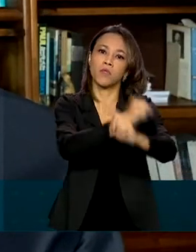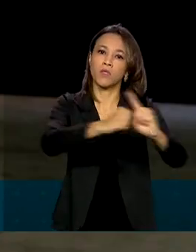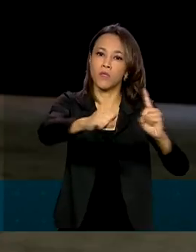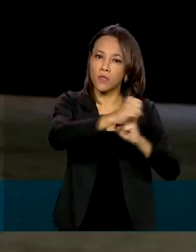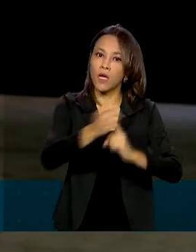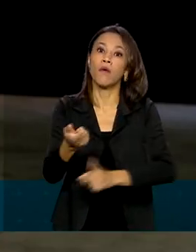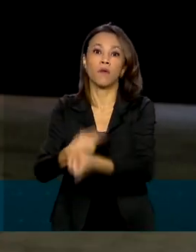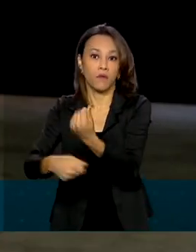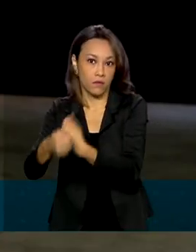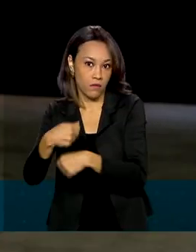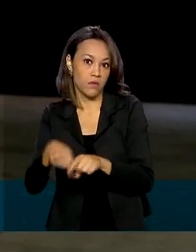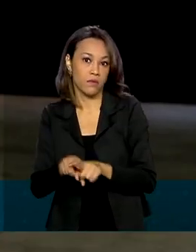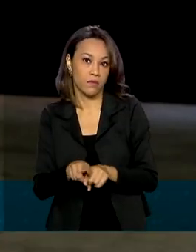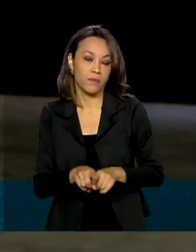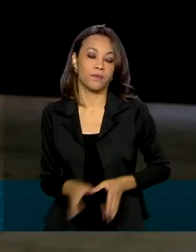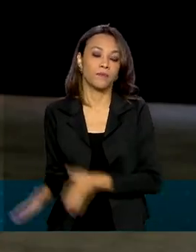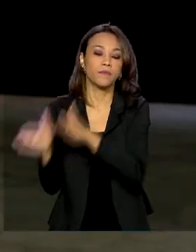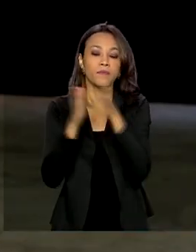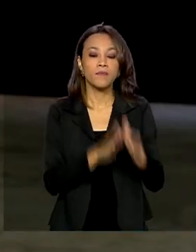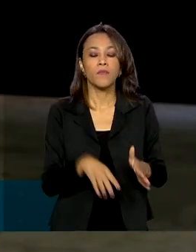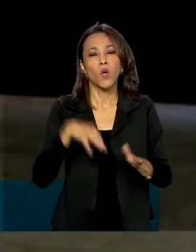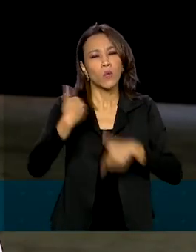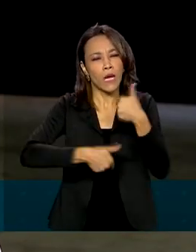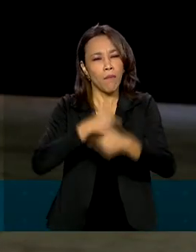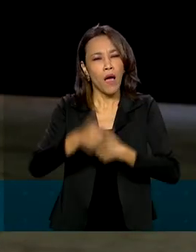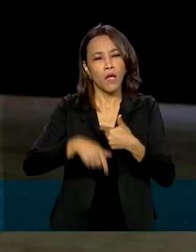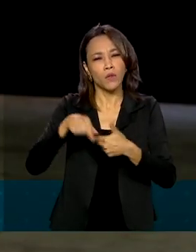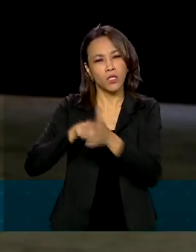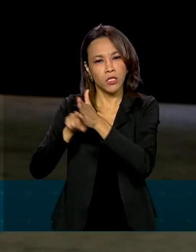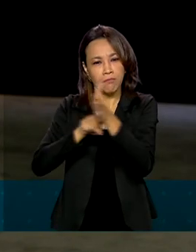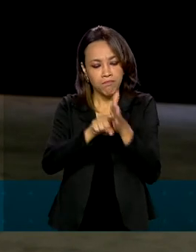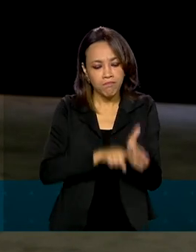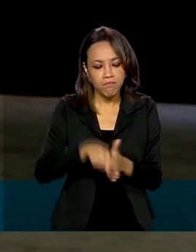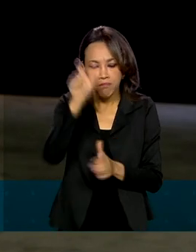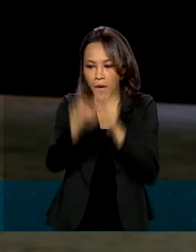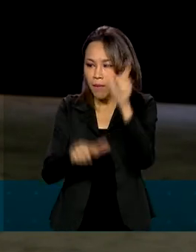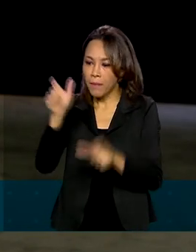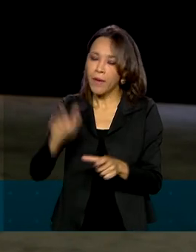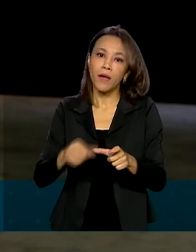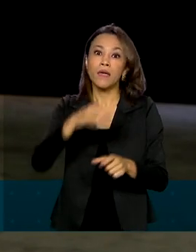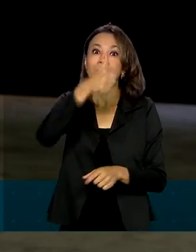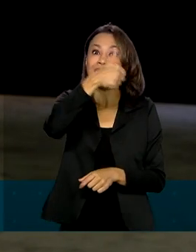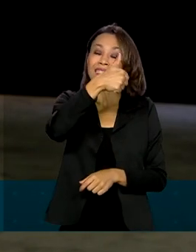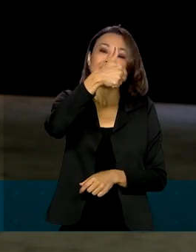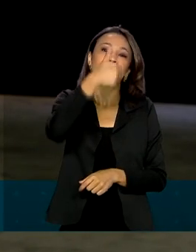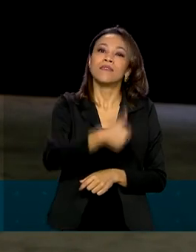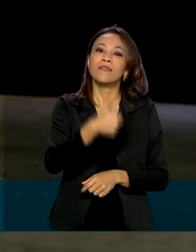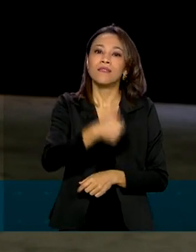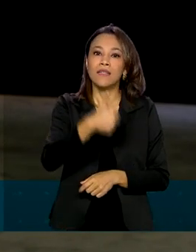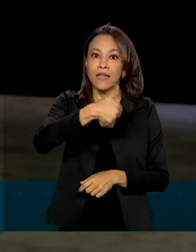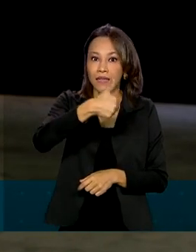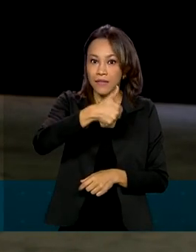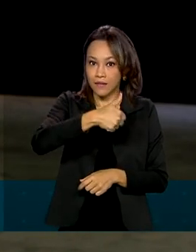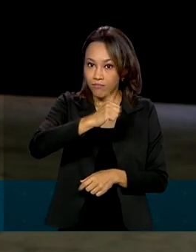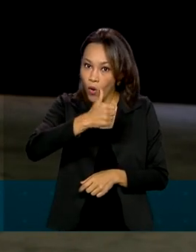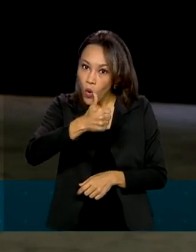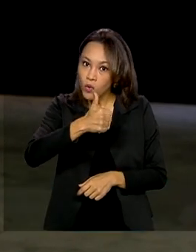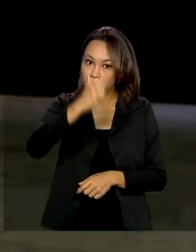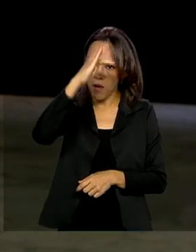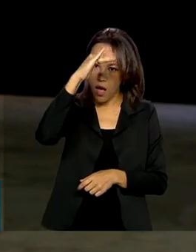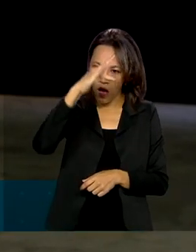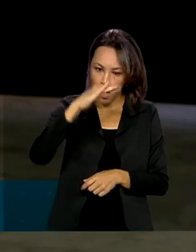econômico. O trabalho de cientistas brasileiros colocou o país no 11º lugar na produção de conhecimento